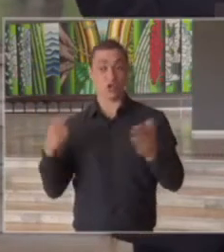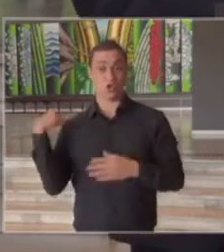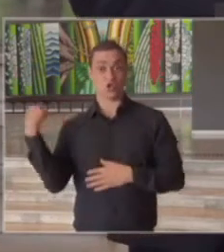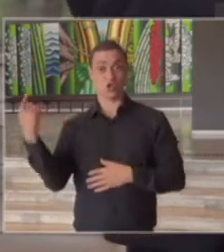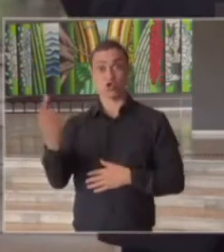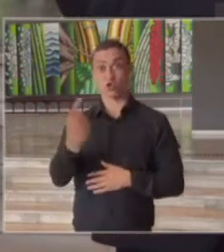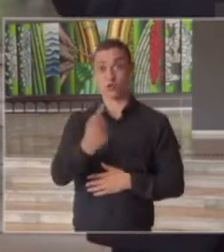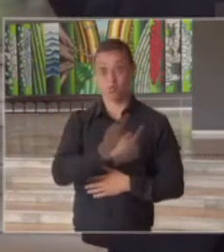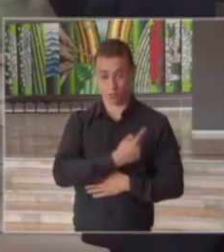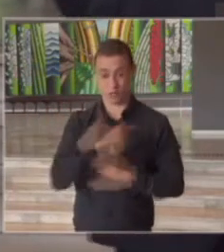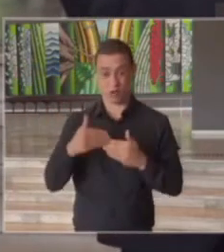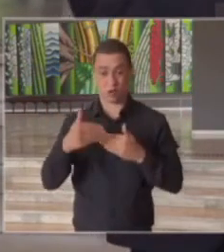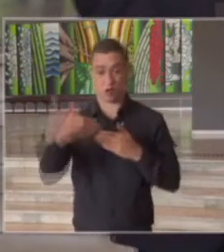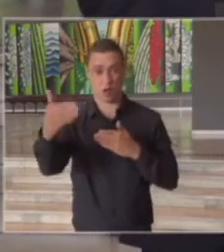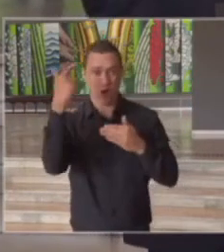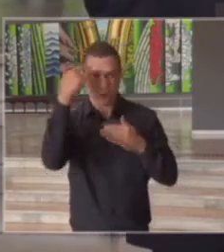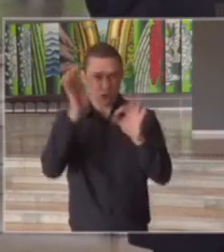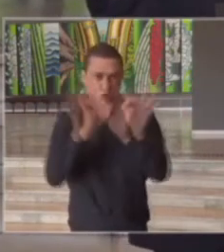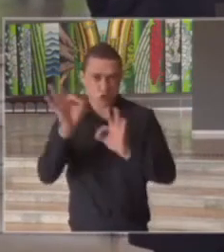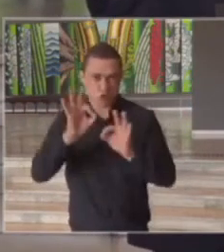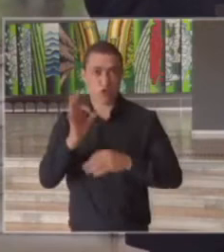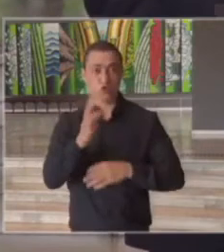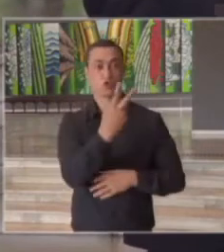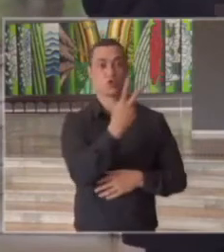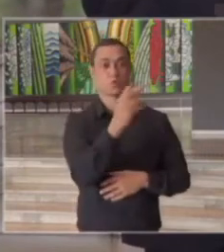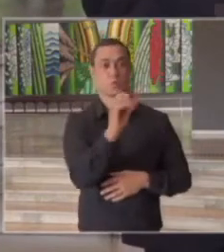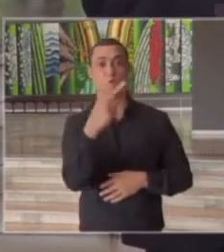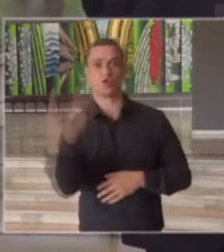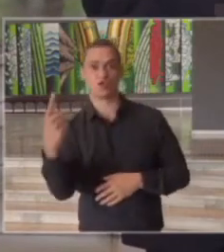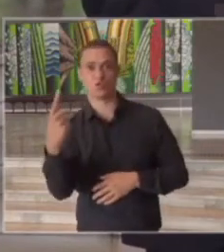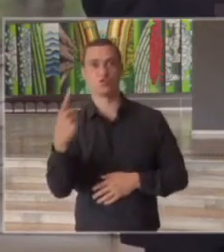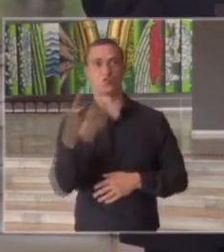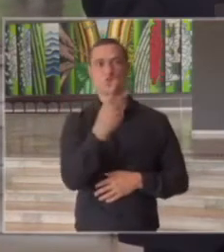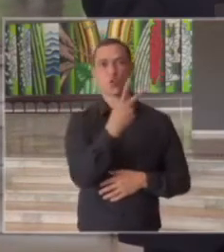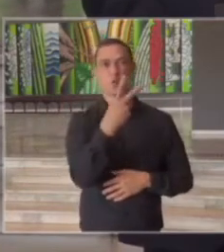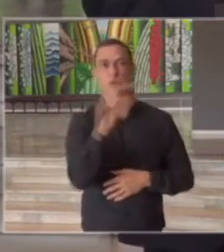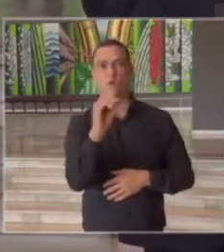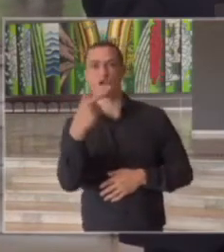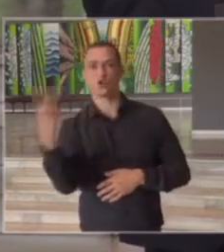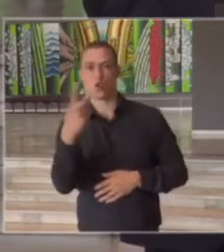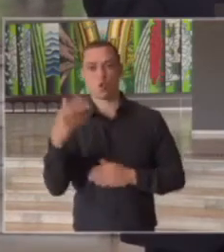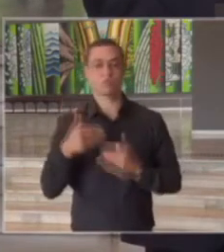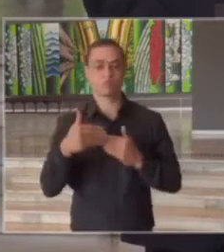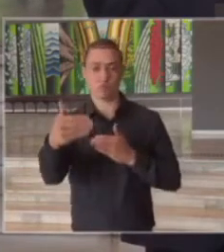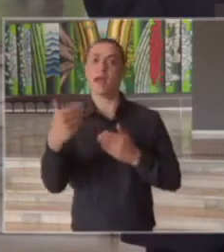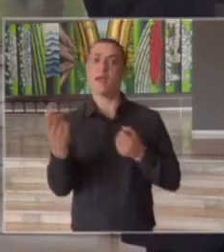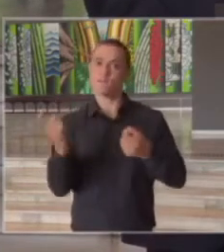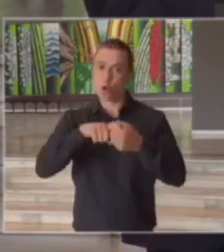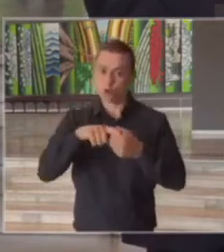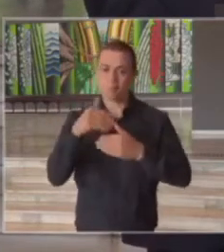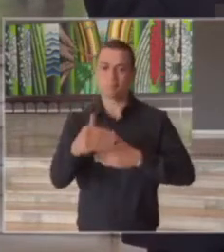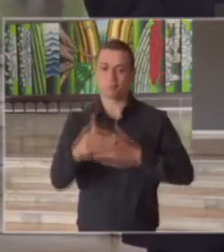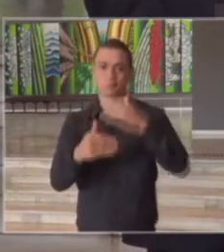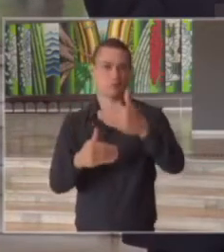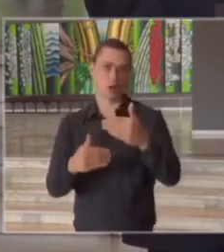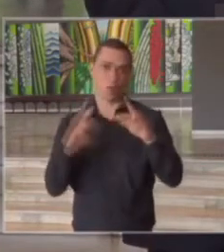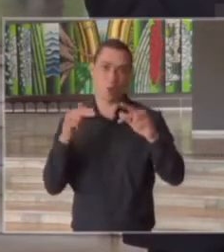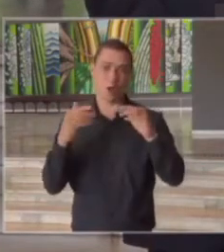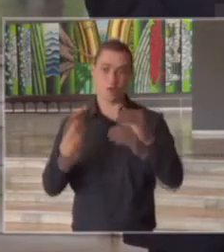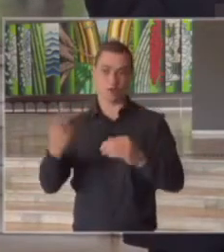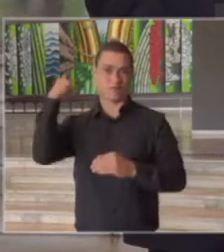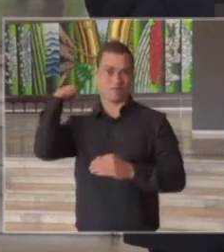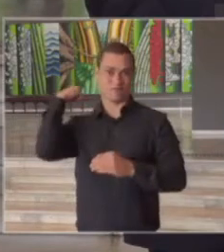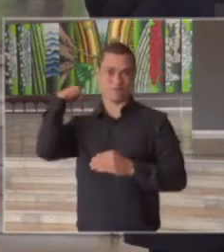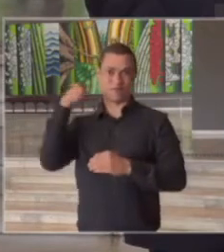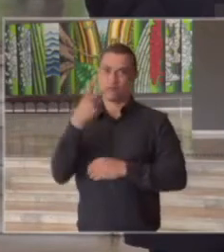projeção para 2021 2022 é nós retomarmos gradualmente evidente que não teremos o mesmo índice do que